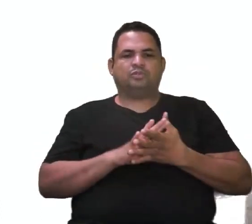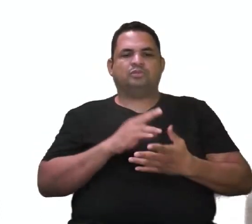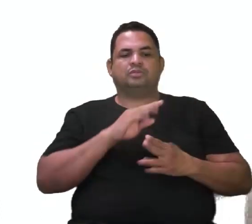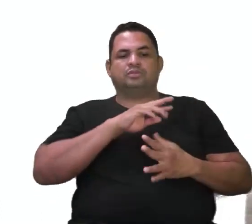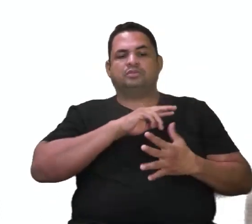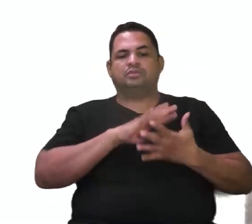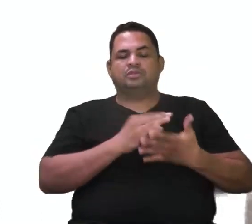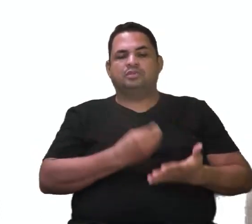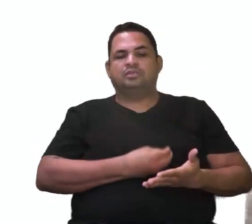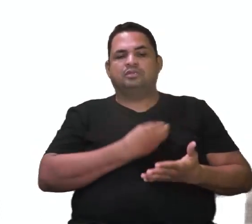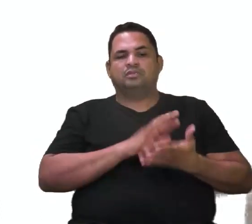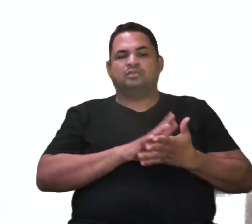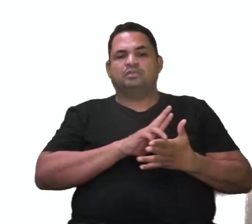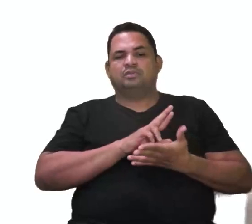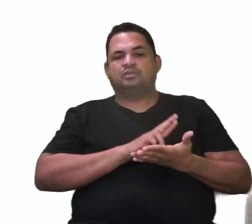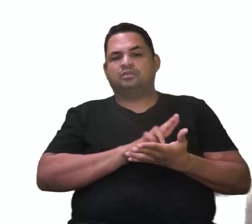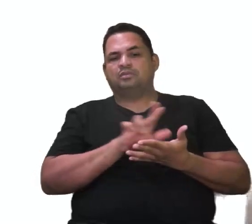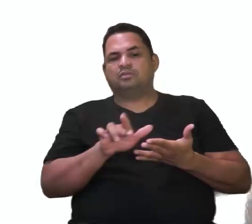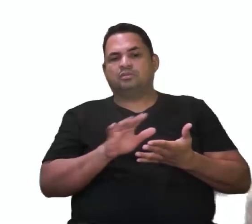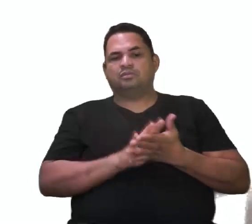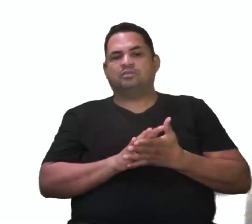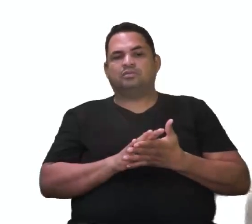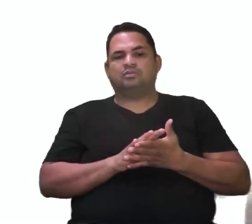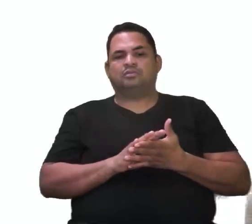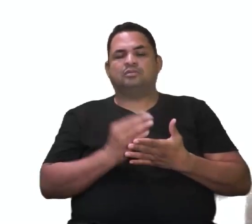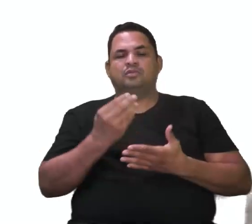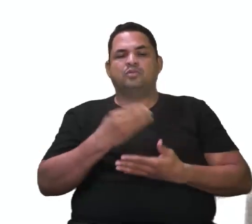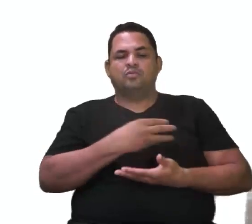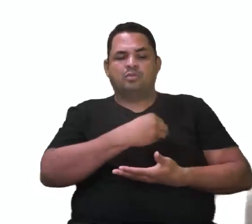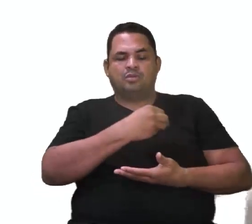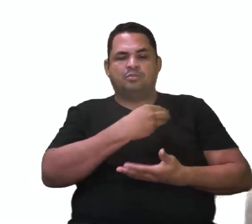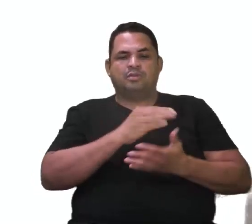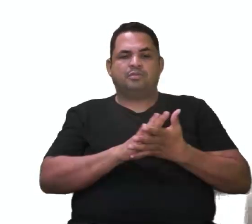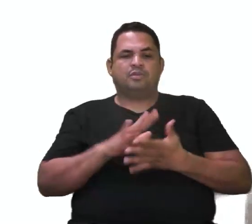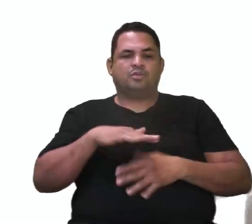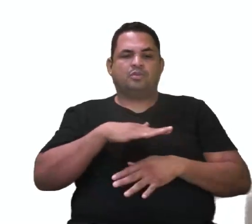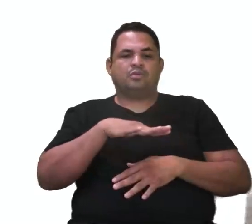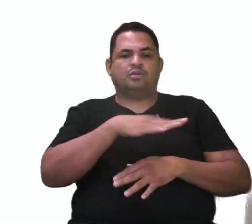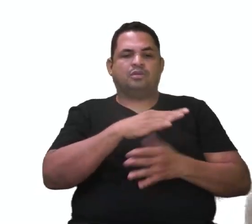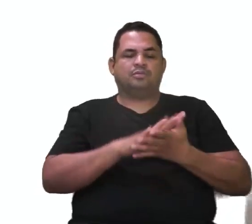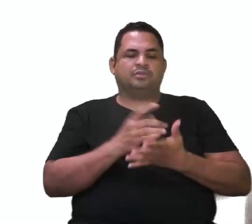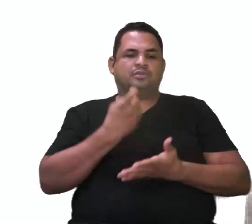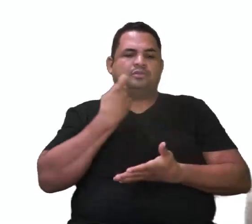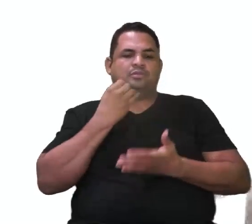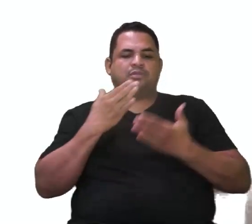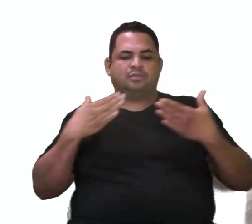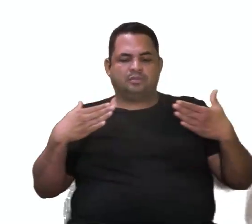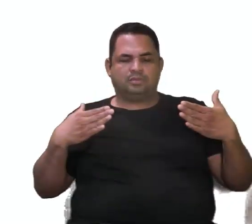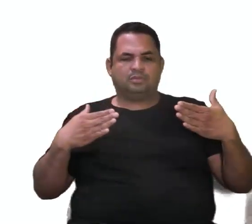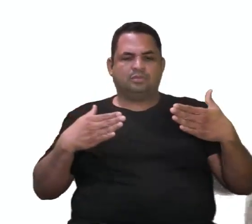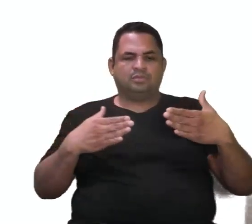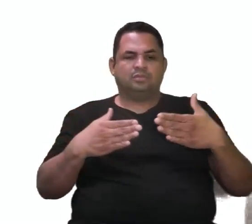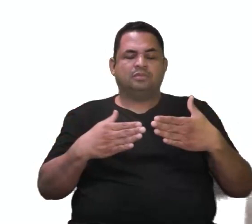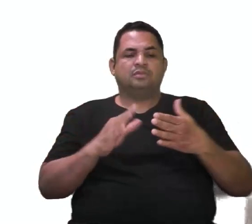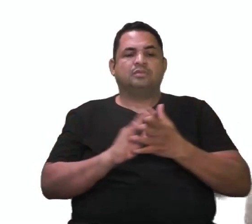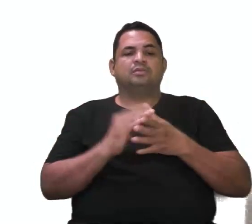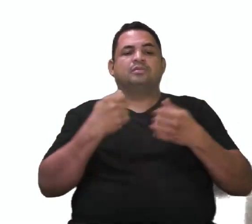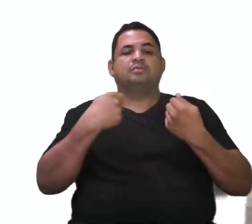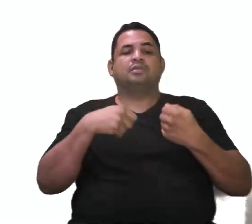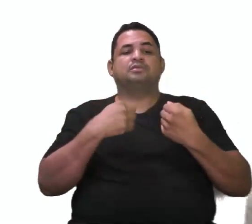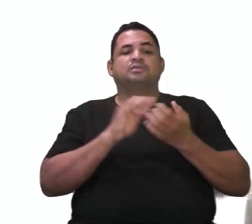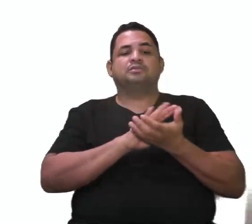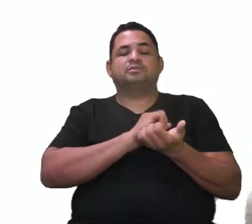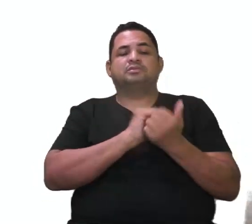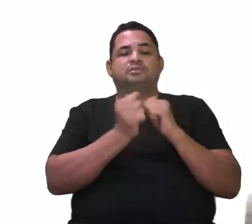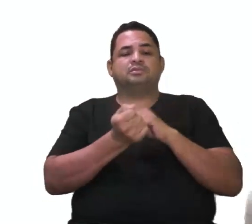diferentes, um réptil, um peixe e um mamífero, convergiram. Por quê? Eles precisaram